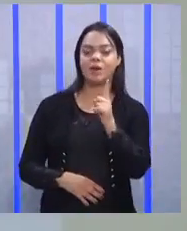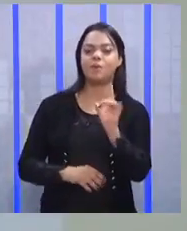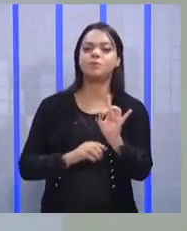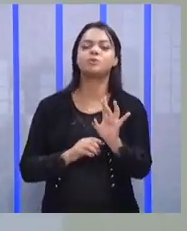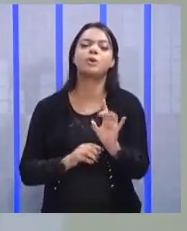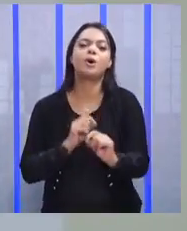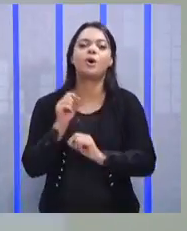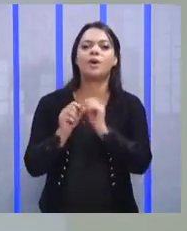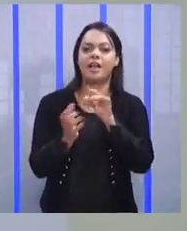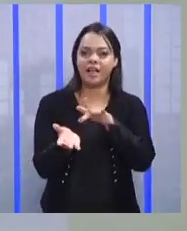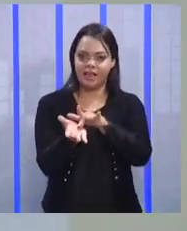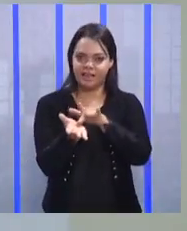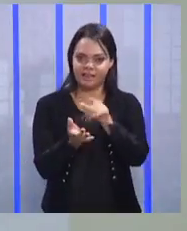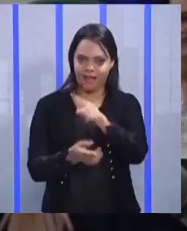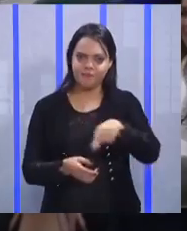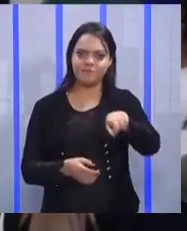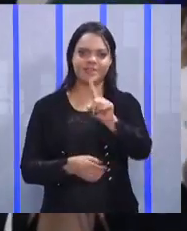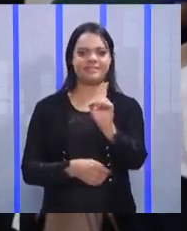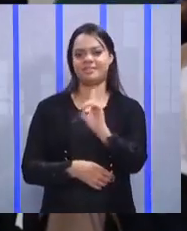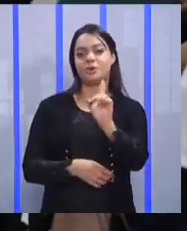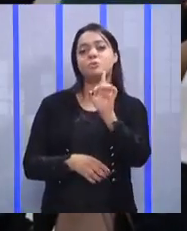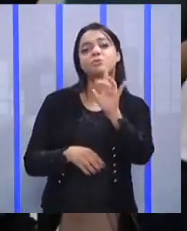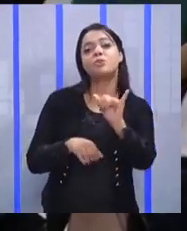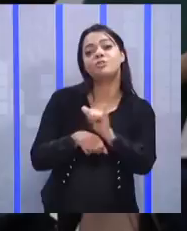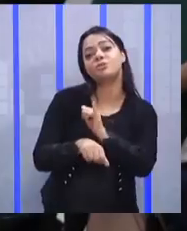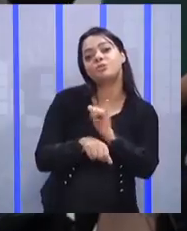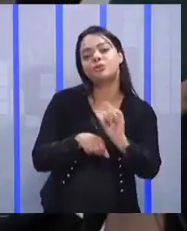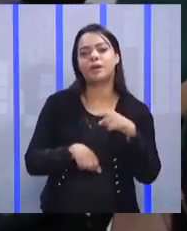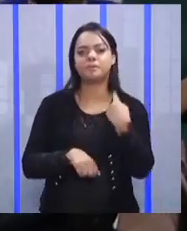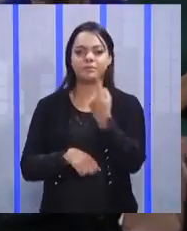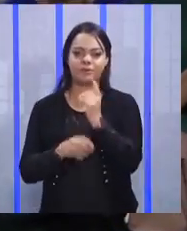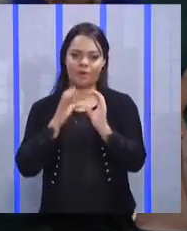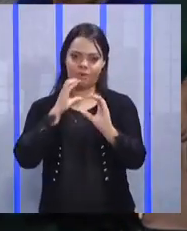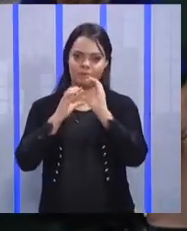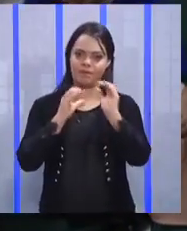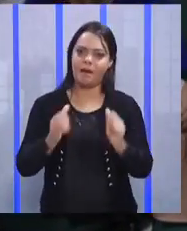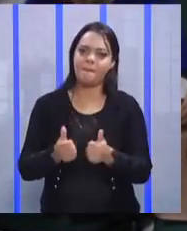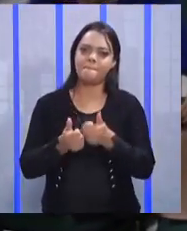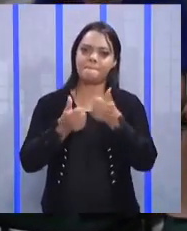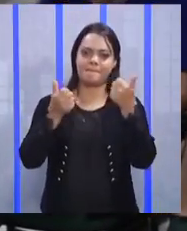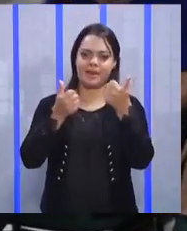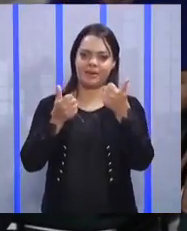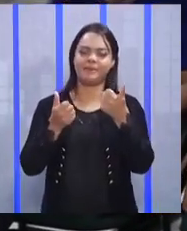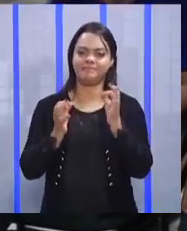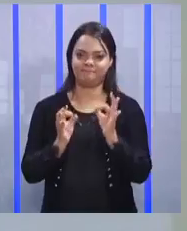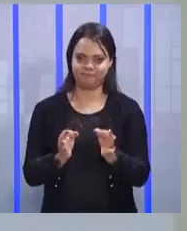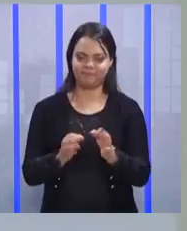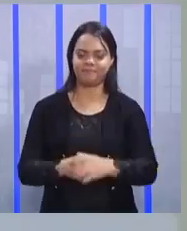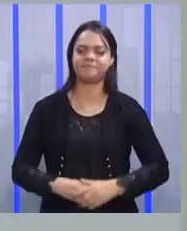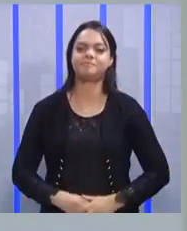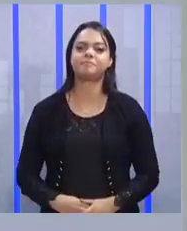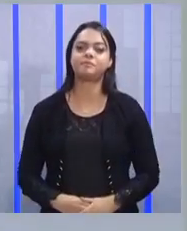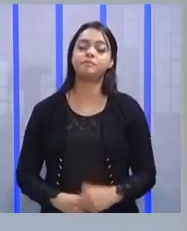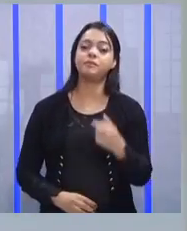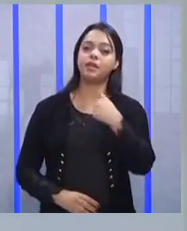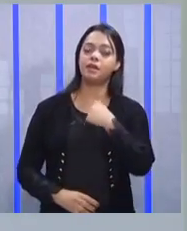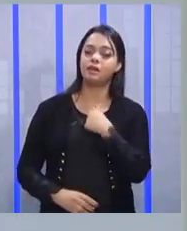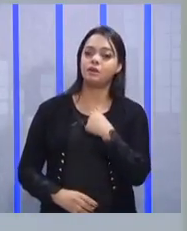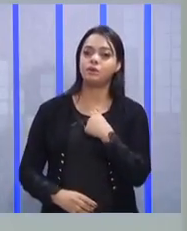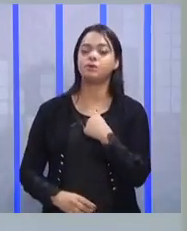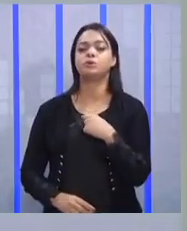enganar vocês, tá, gente? É só estratégia para a gente se comunicar melhor, mais eficazmente. Eu tive